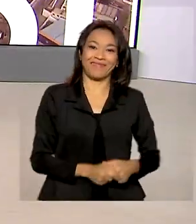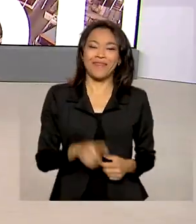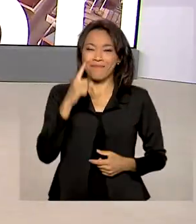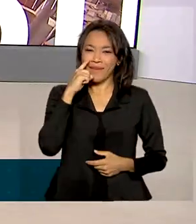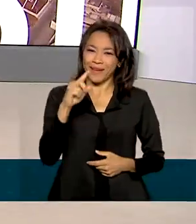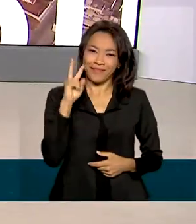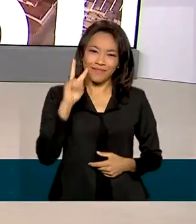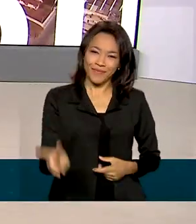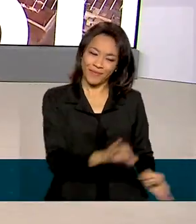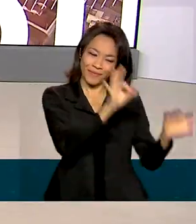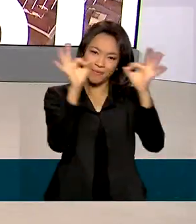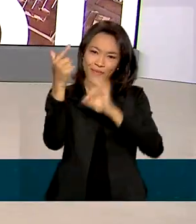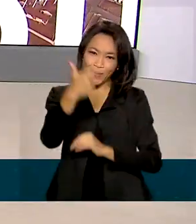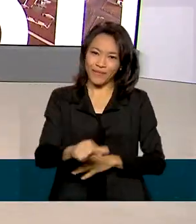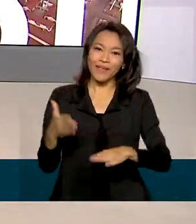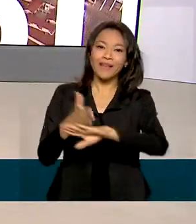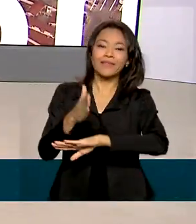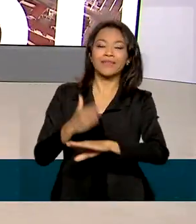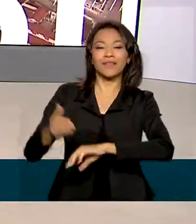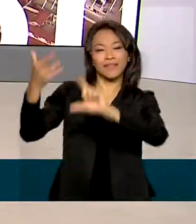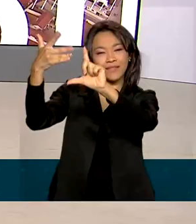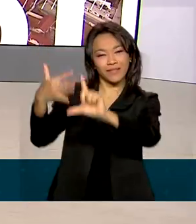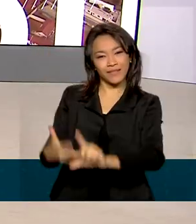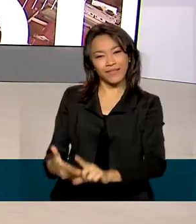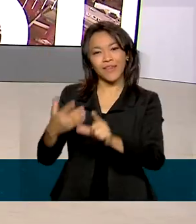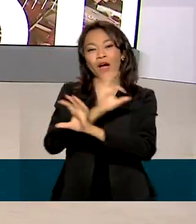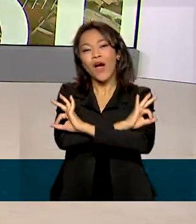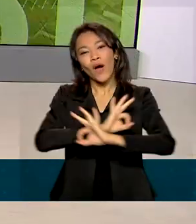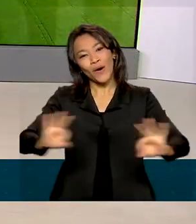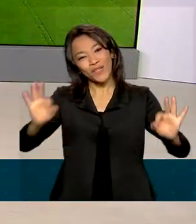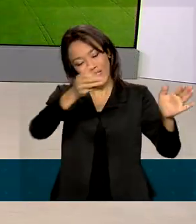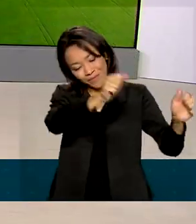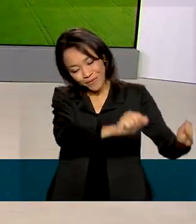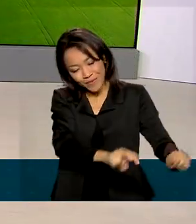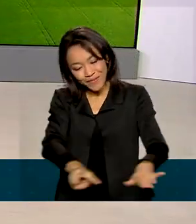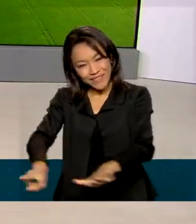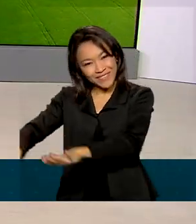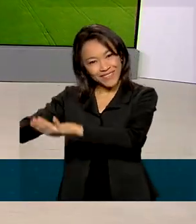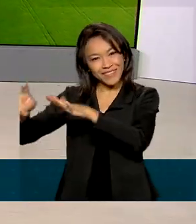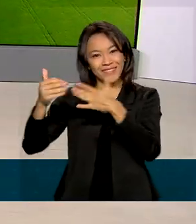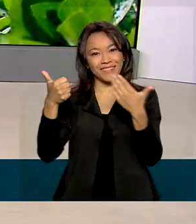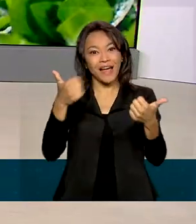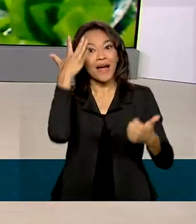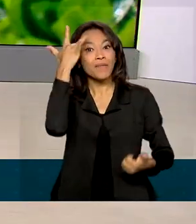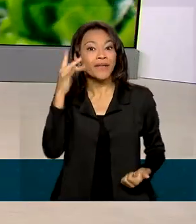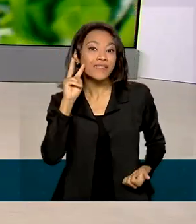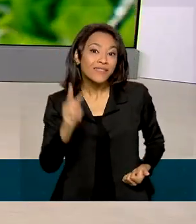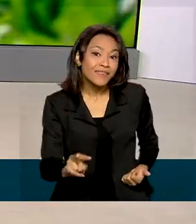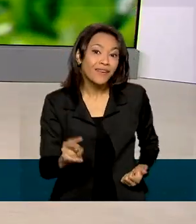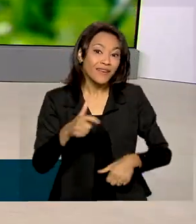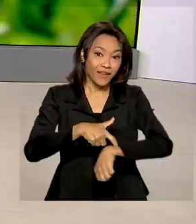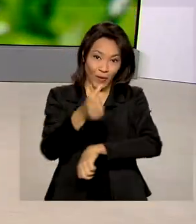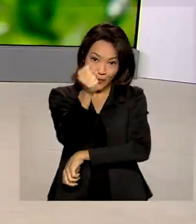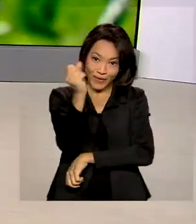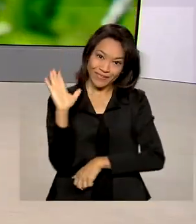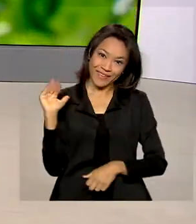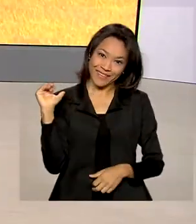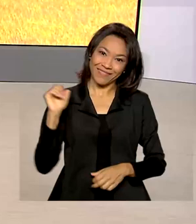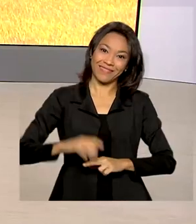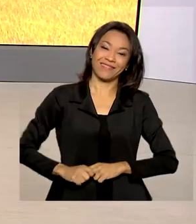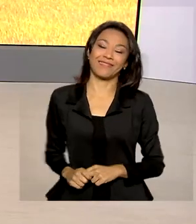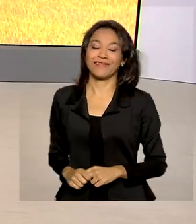reportagens de hoje, acesse as nossas redes sociais. Um ótimo início de semana para você. Nos vemos amanhã, às 8 da manhã. Até lá!